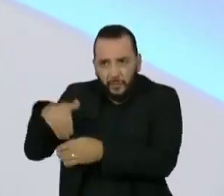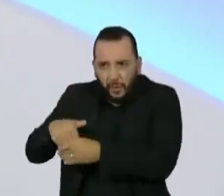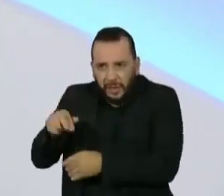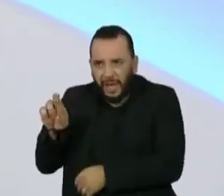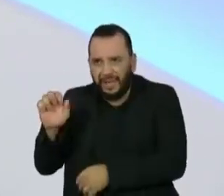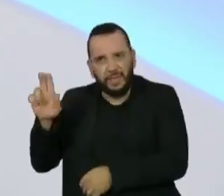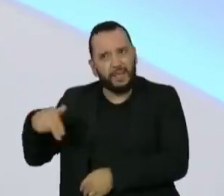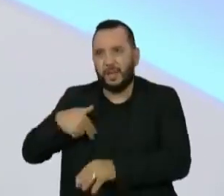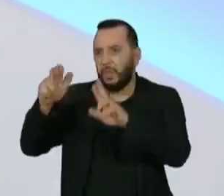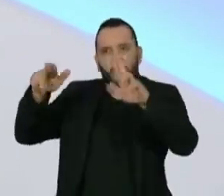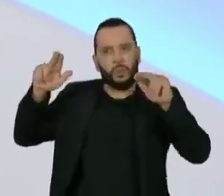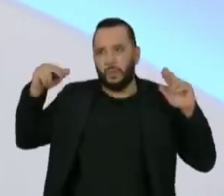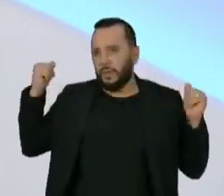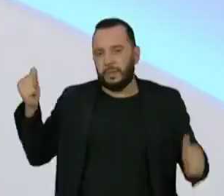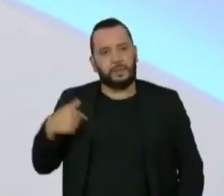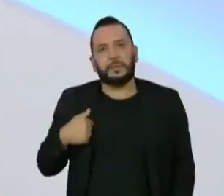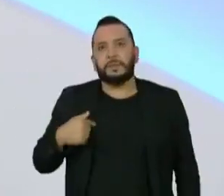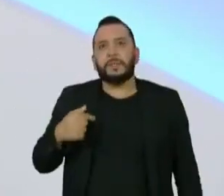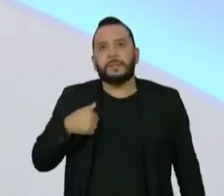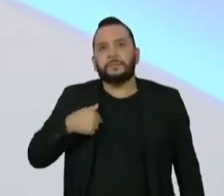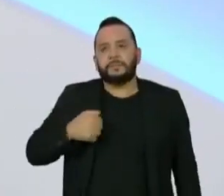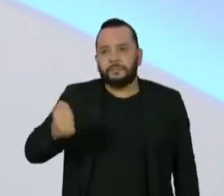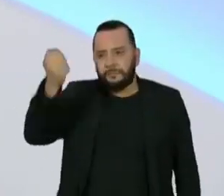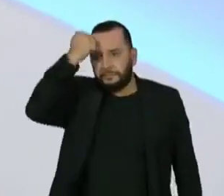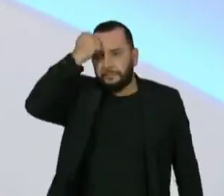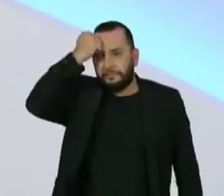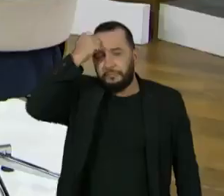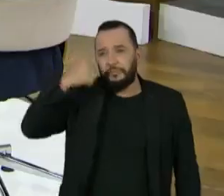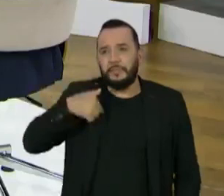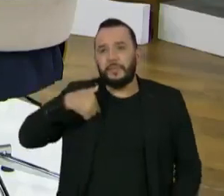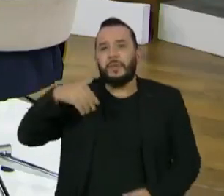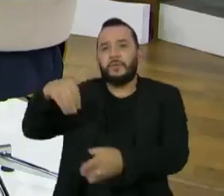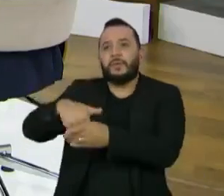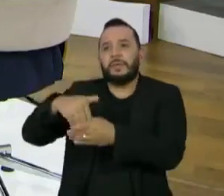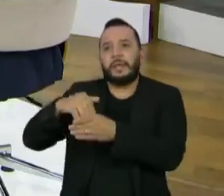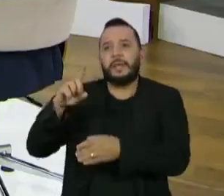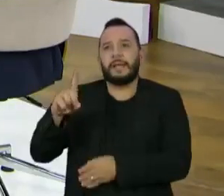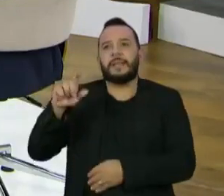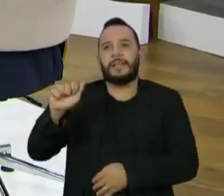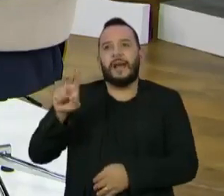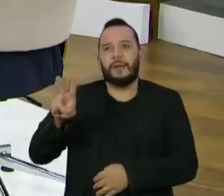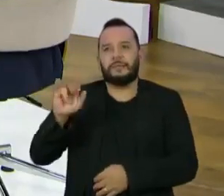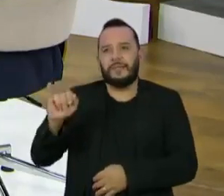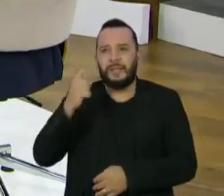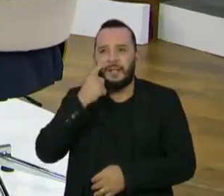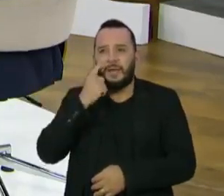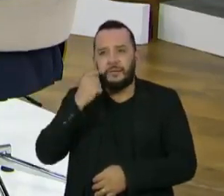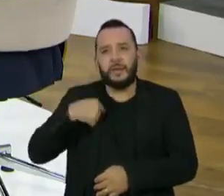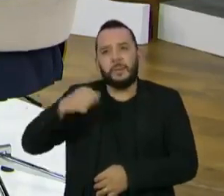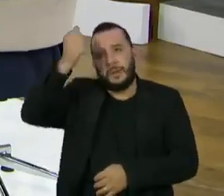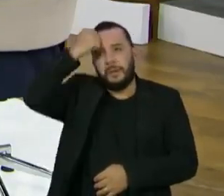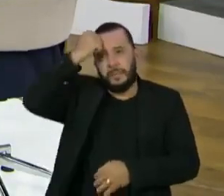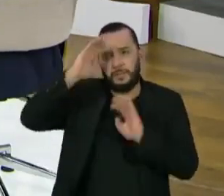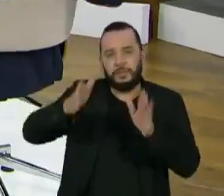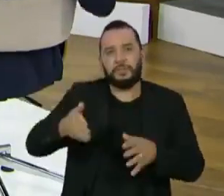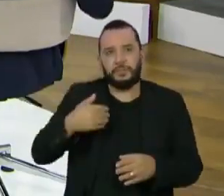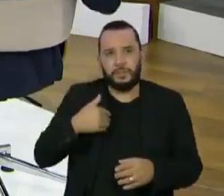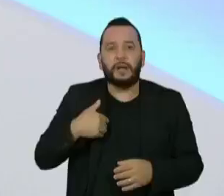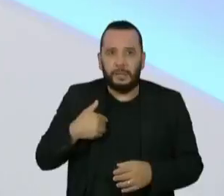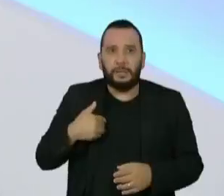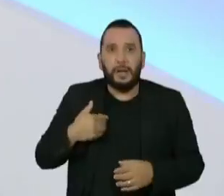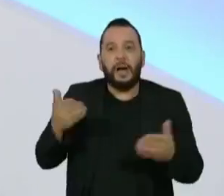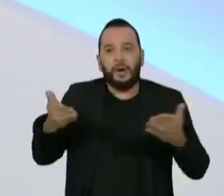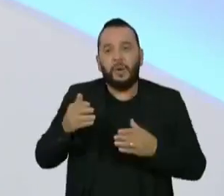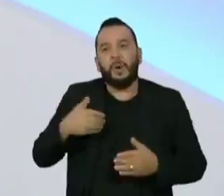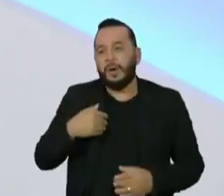votei. Pelo contrário, tenho que me arrepender hoje de ter votado no Davi, mas era a alternativa que eu tinha. Melhoramos dois anos depois. Eu tive que